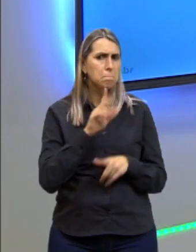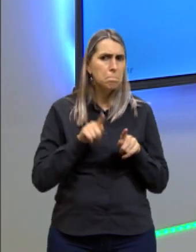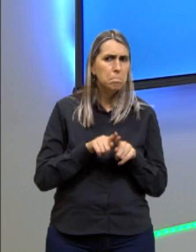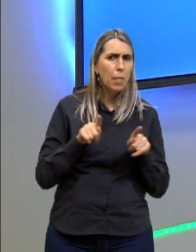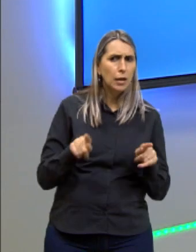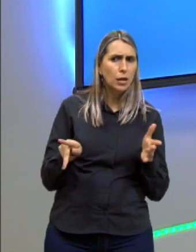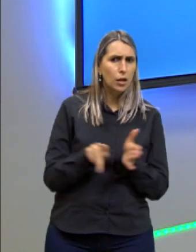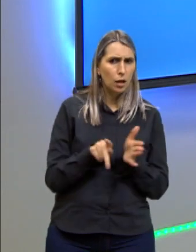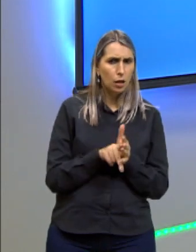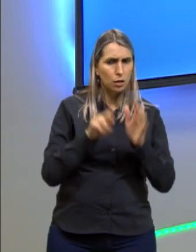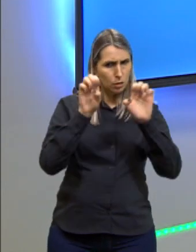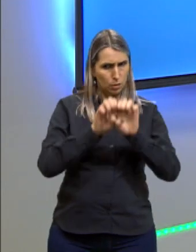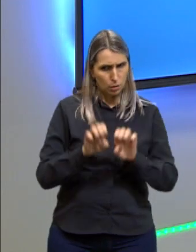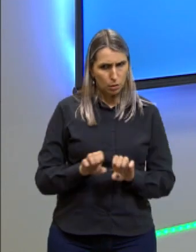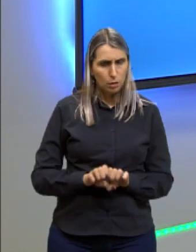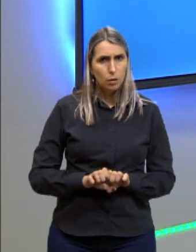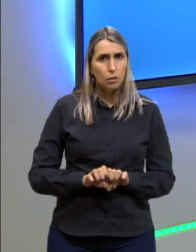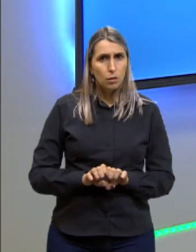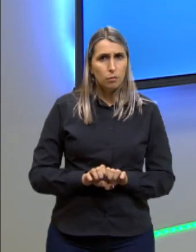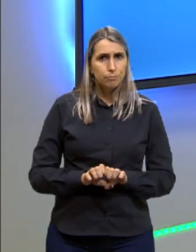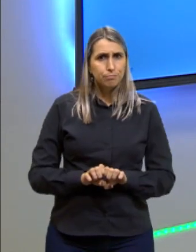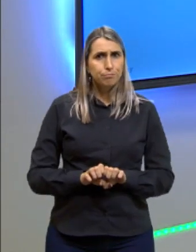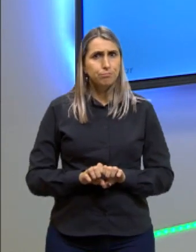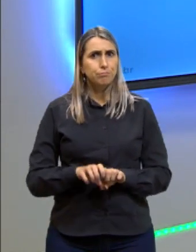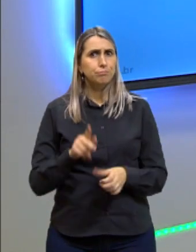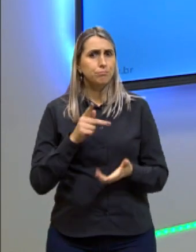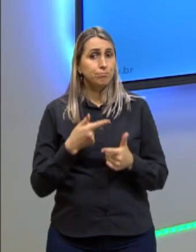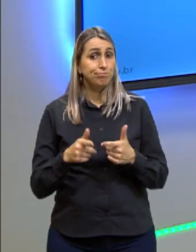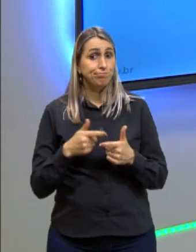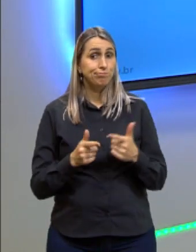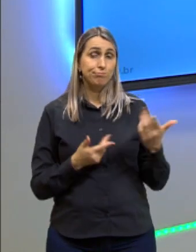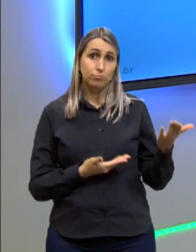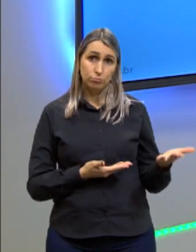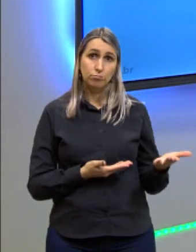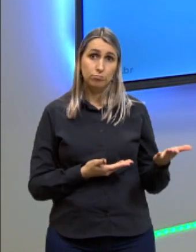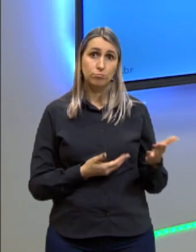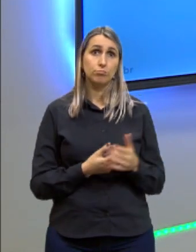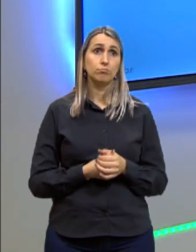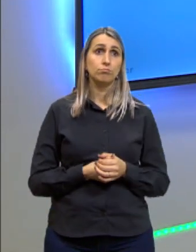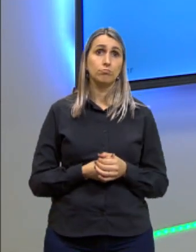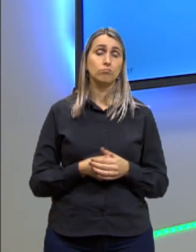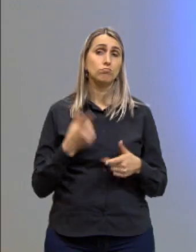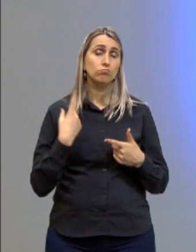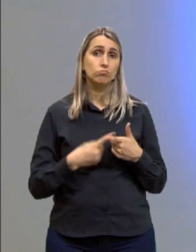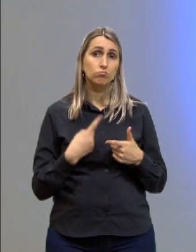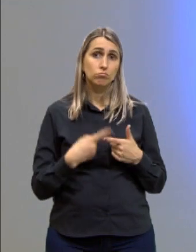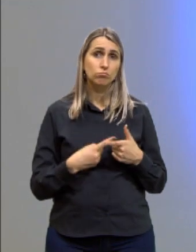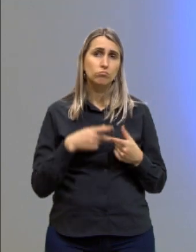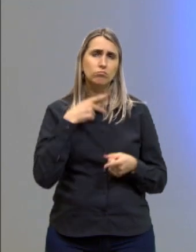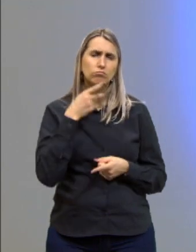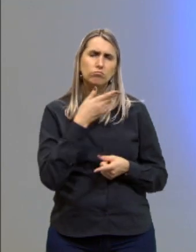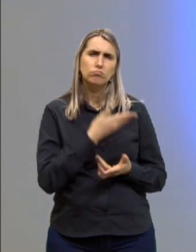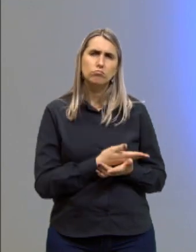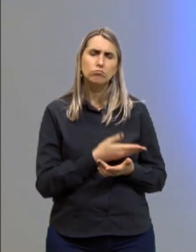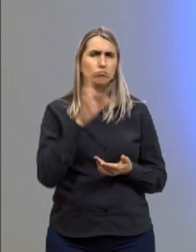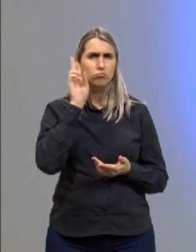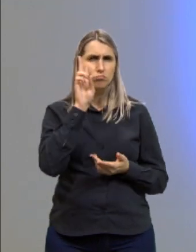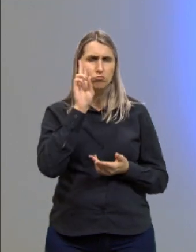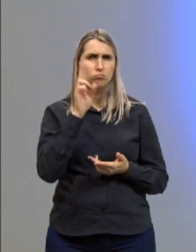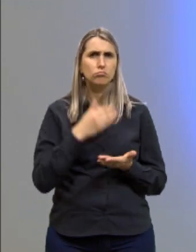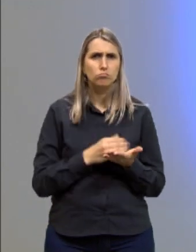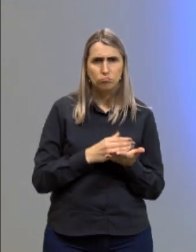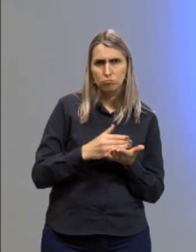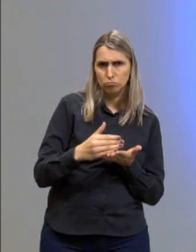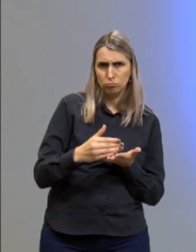mas aqui na própria estrutura a gente já vê um problema, está vendo? Por quê? Porque ele diz lá, se nós lembrarmos na